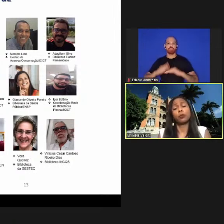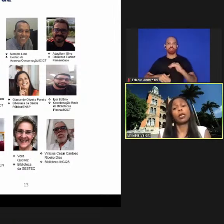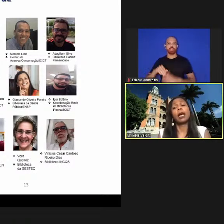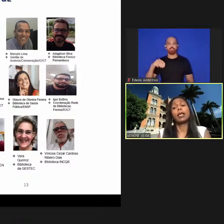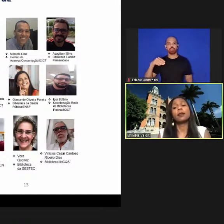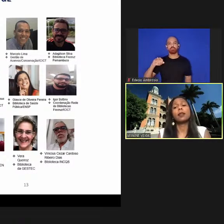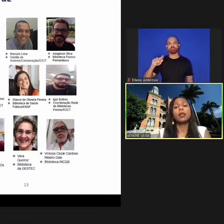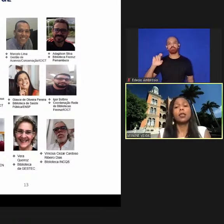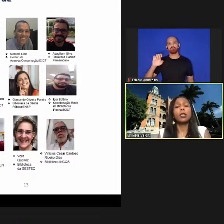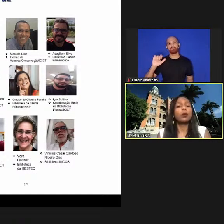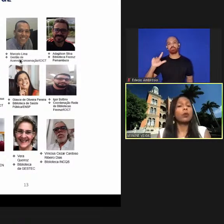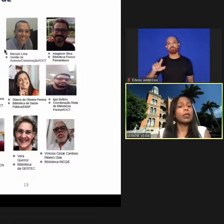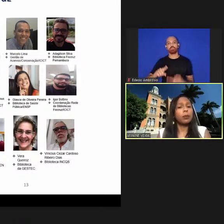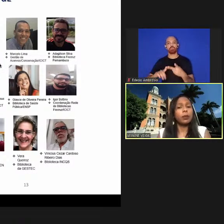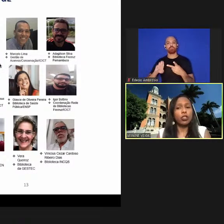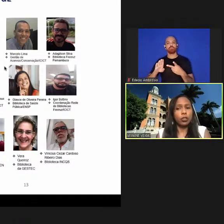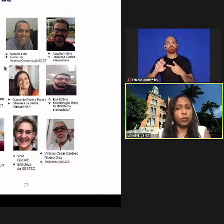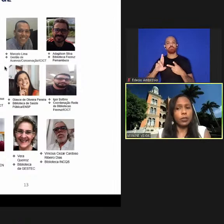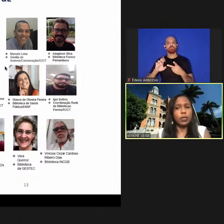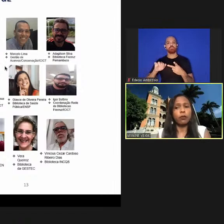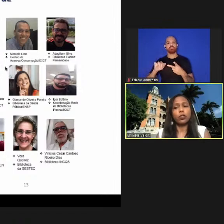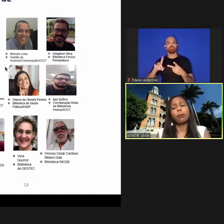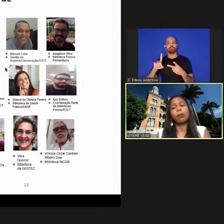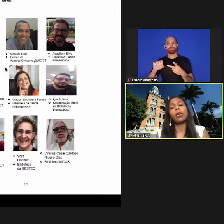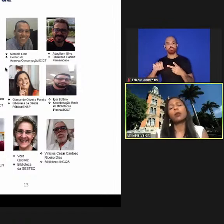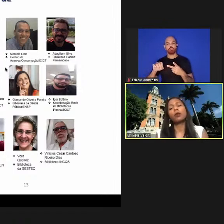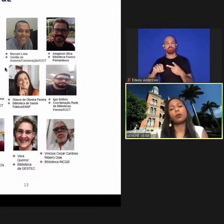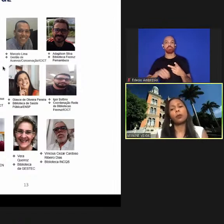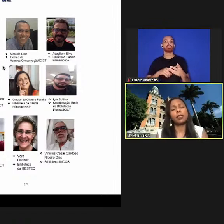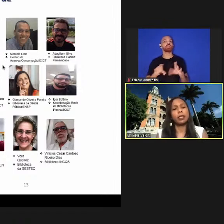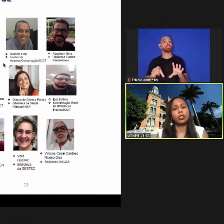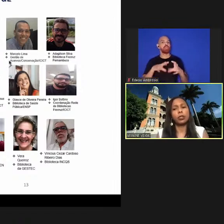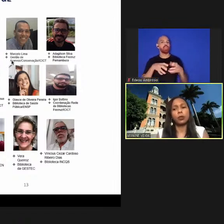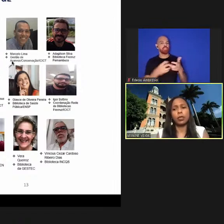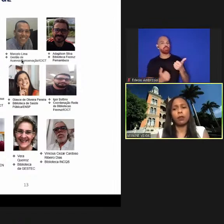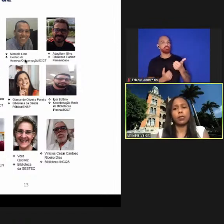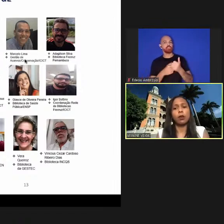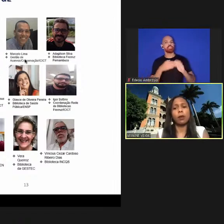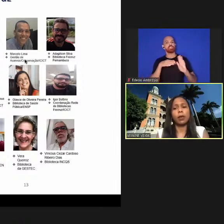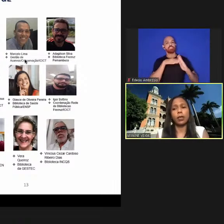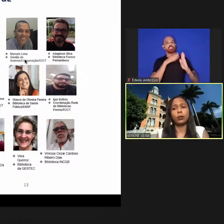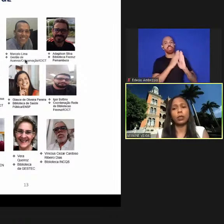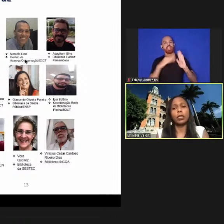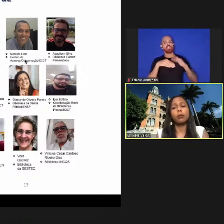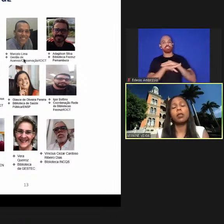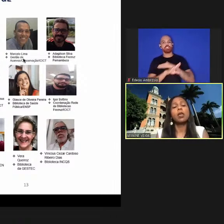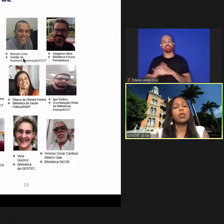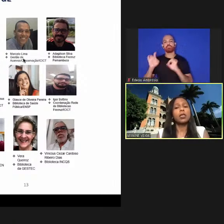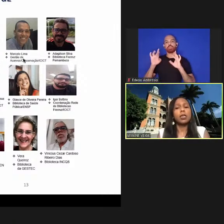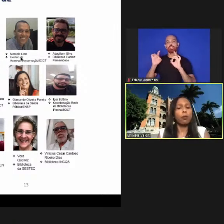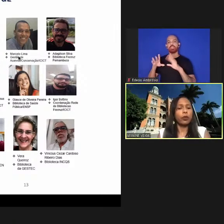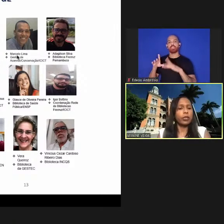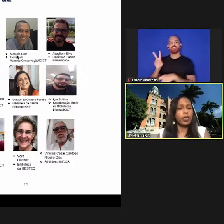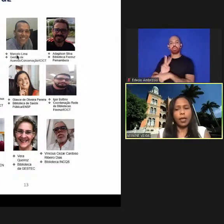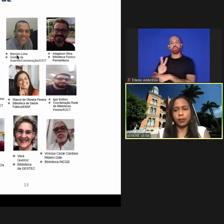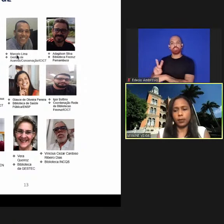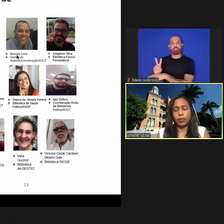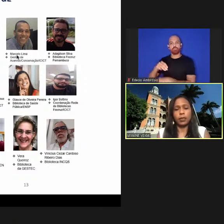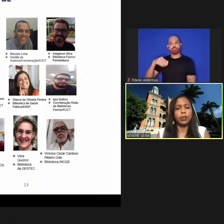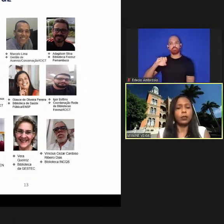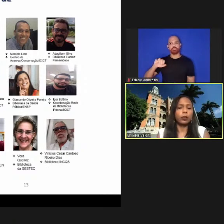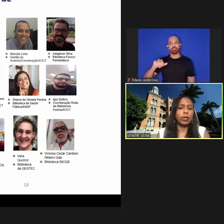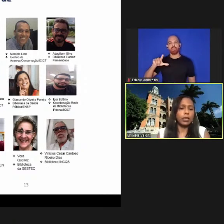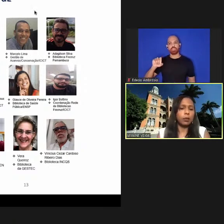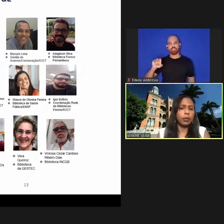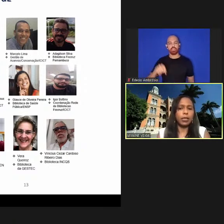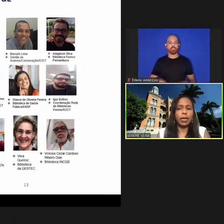Bernardo Morales e com a equipe da gestão de acervos também com o especialista em conservação Marcelo Lima e a Mônica Garcia